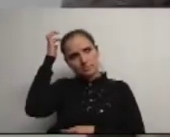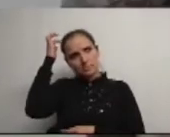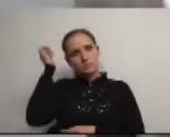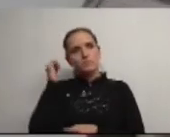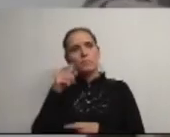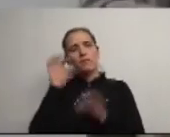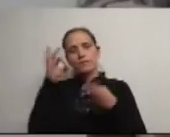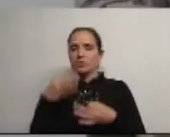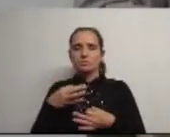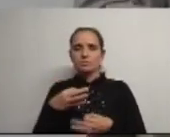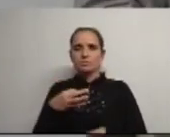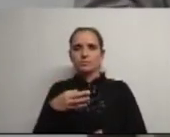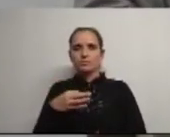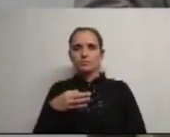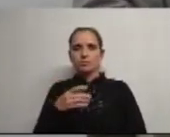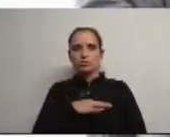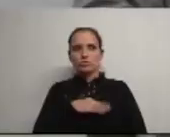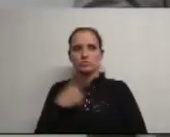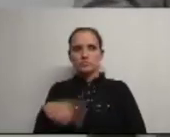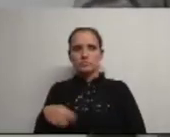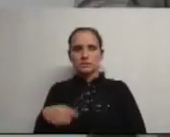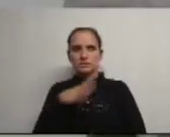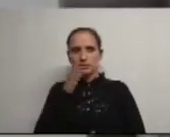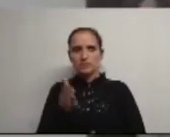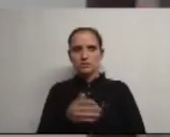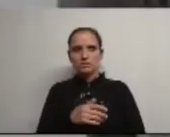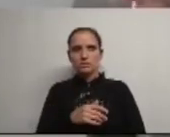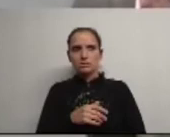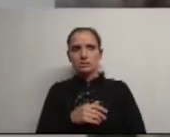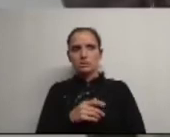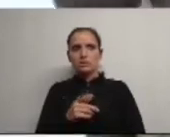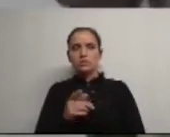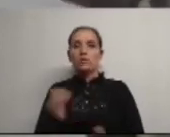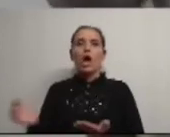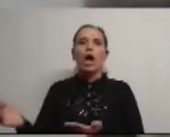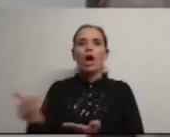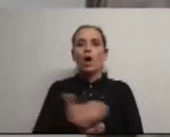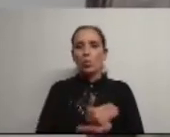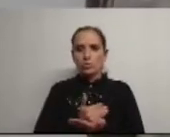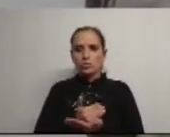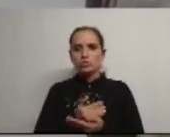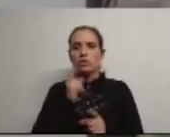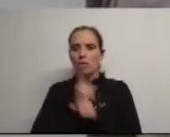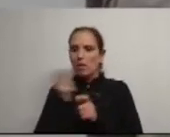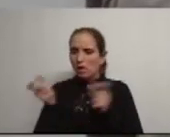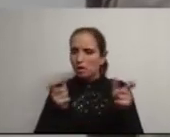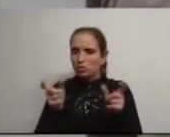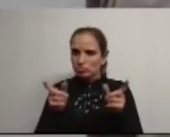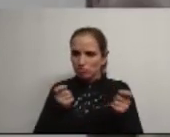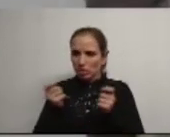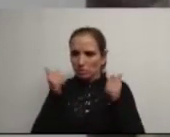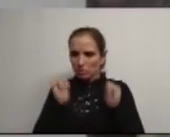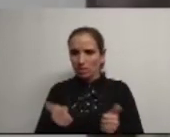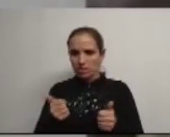e termino o Sr. Presidente disse que os recursos estão a ser bem geridos nas nossas escolas do Conselho